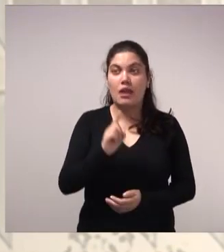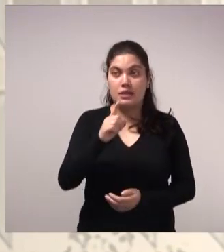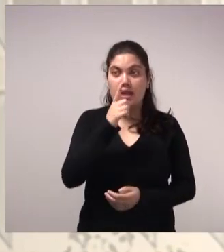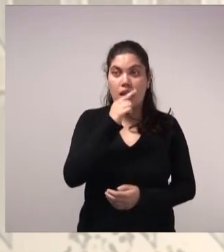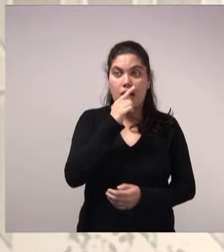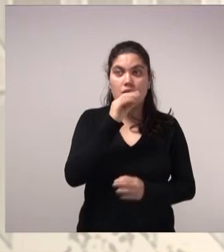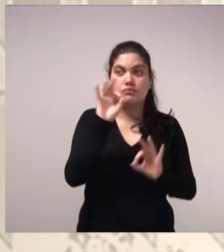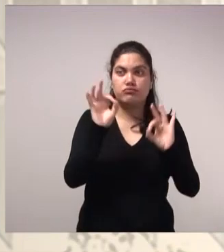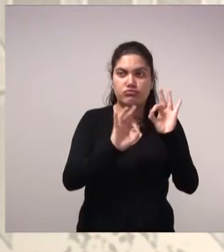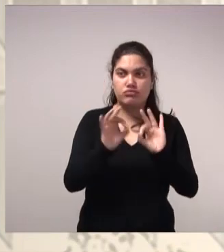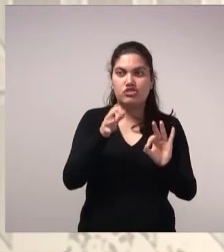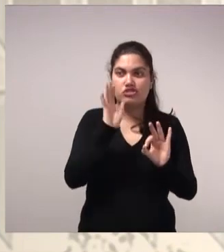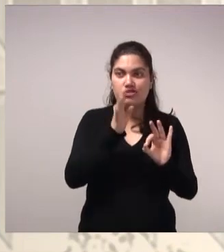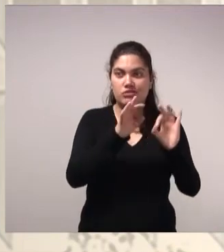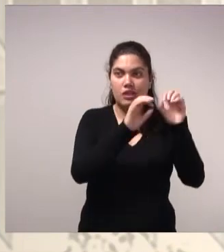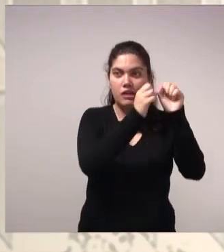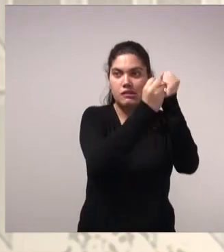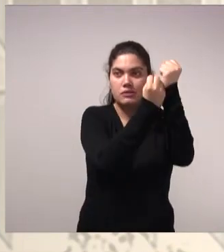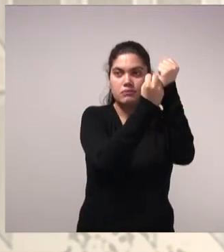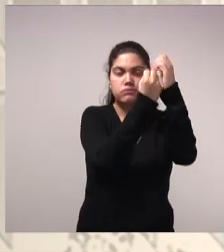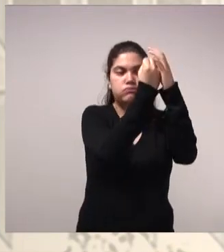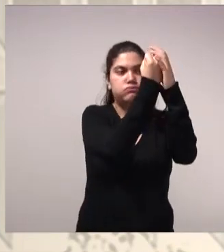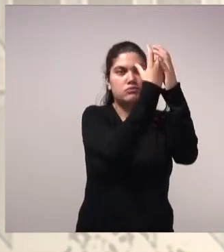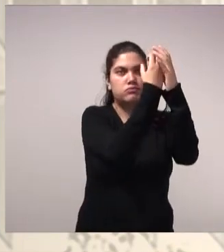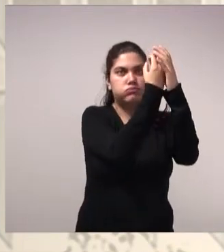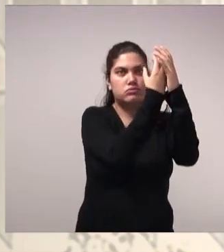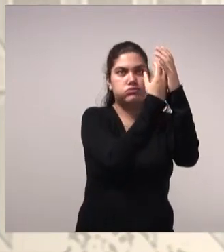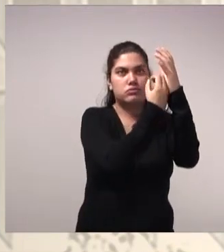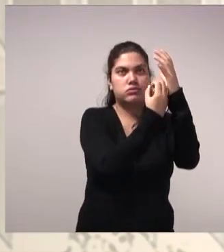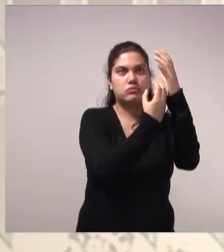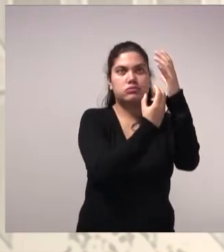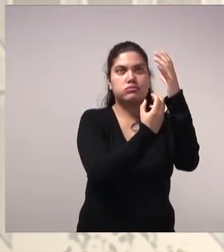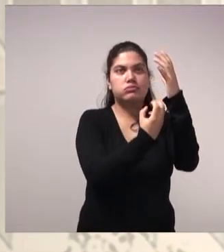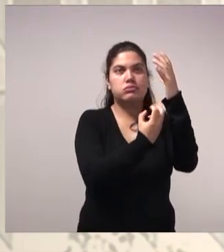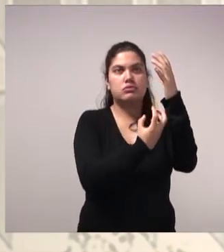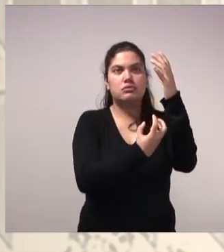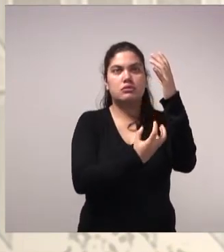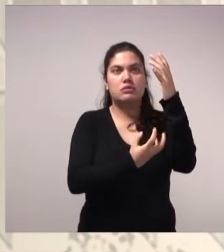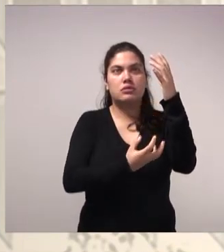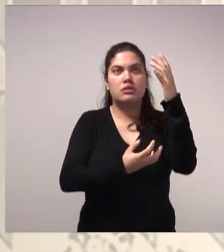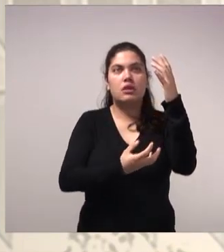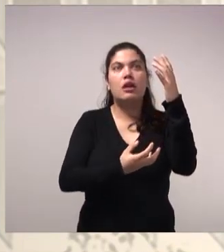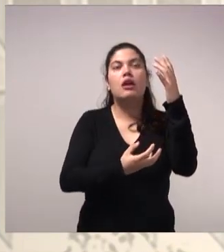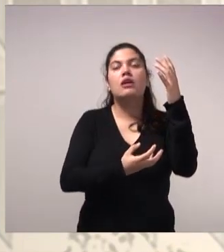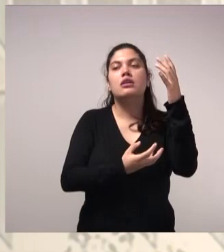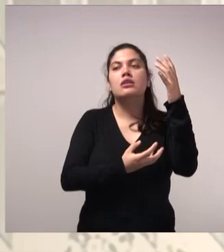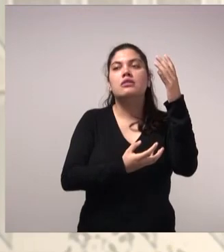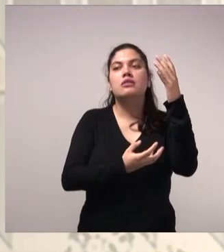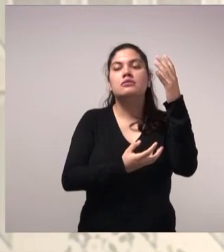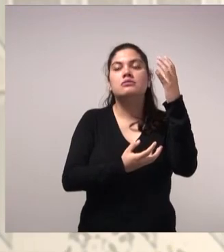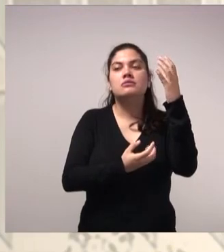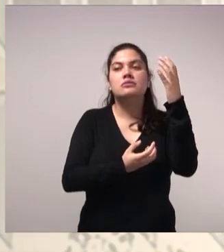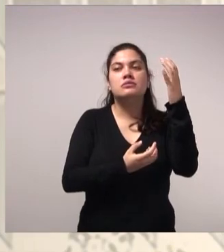para um reservatório superior, distribuição indireta, de uma maneira que